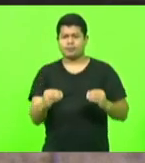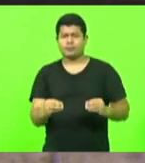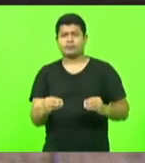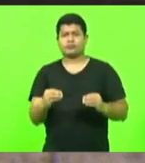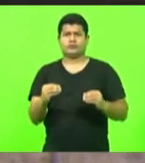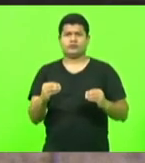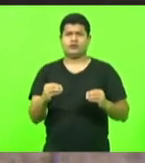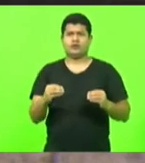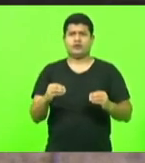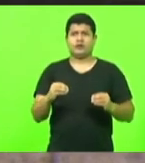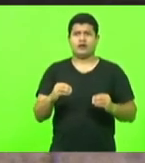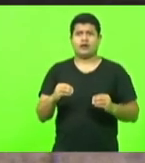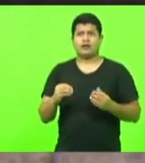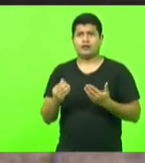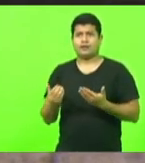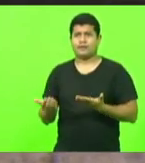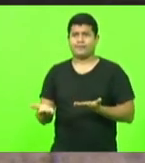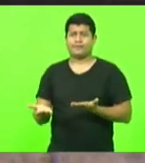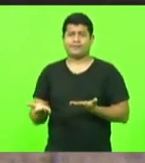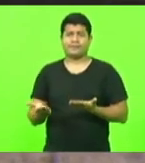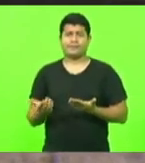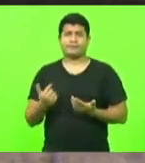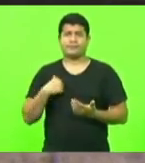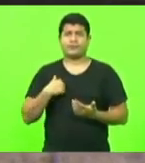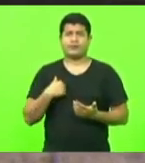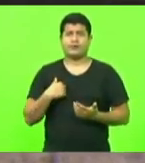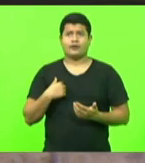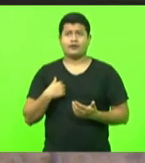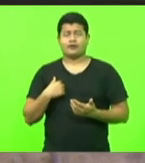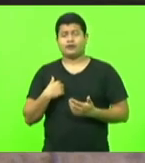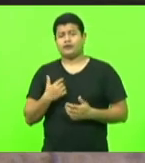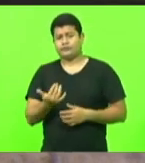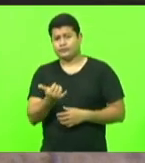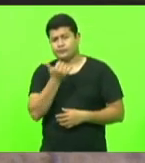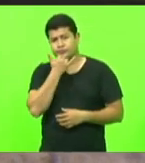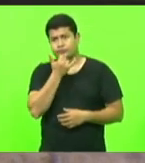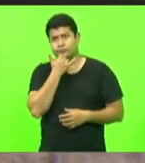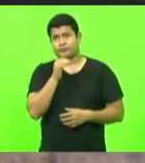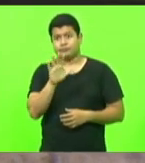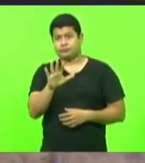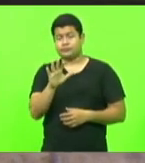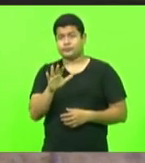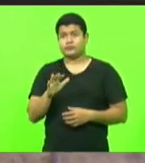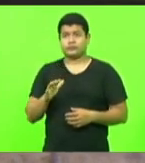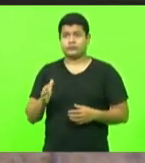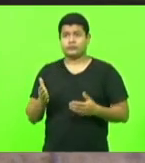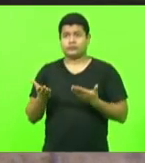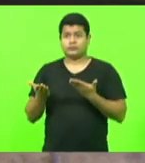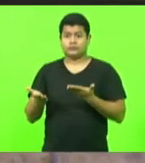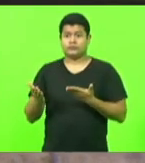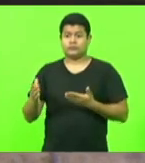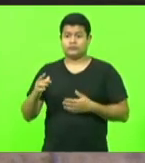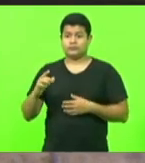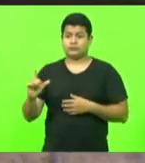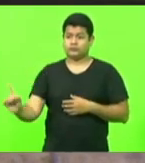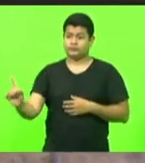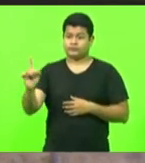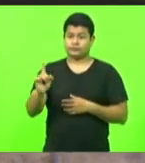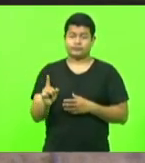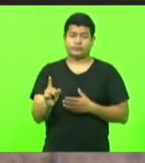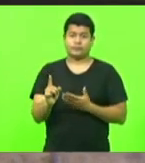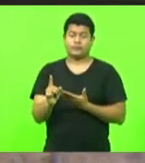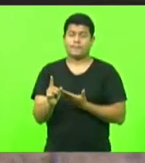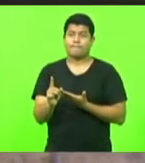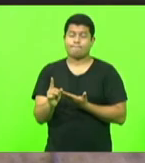eu até faço um paralelo aqui, me desculpe a ironia, mas quando você recebe hoje ainda, deputado